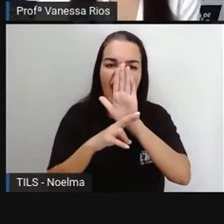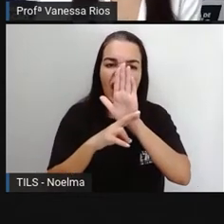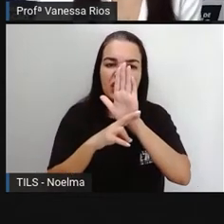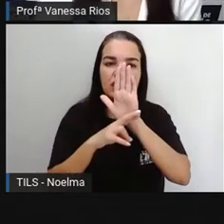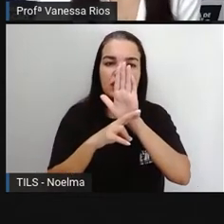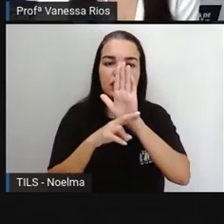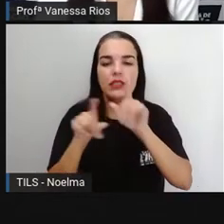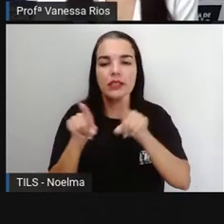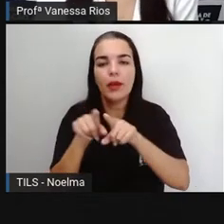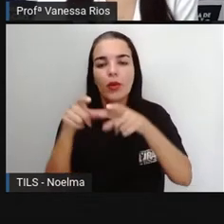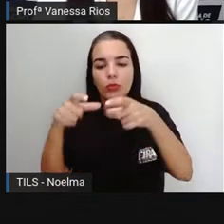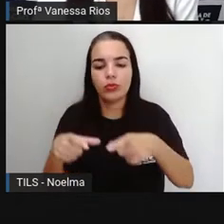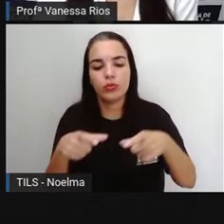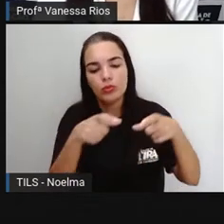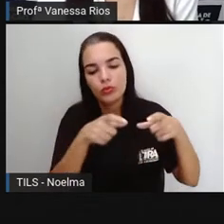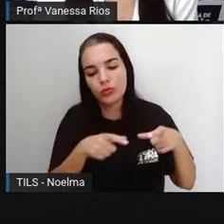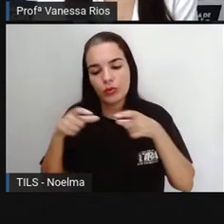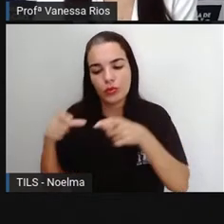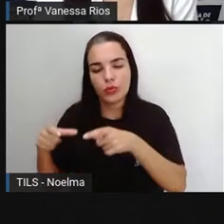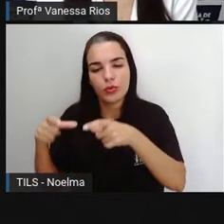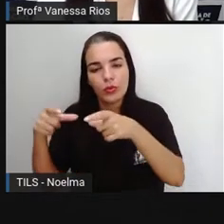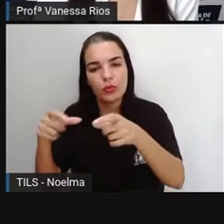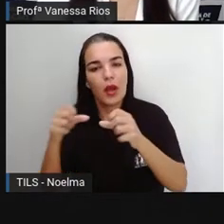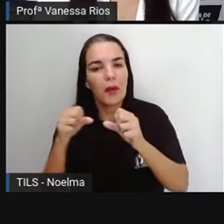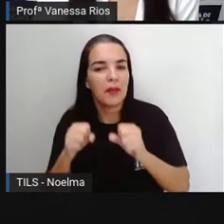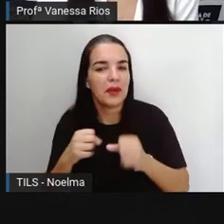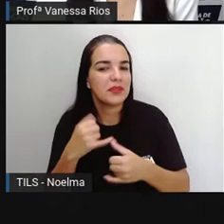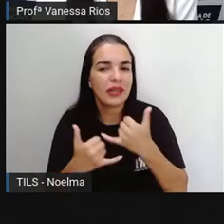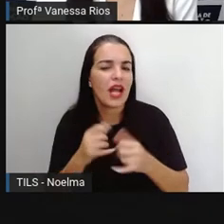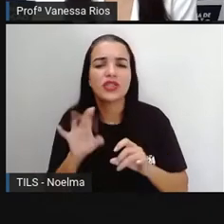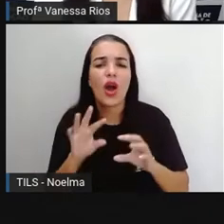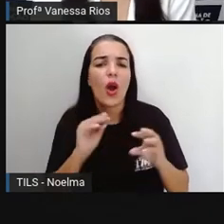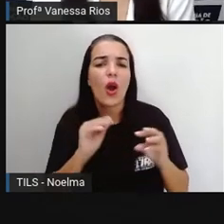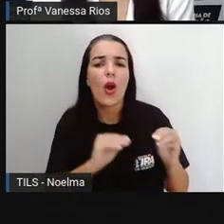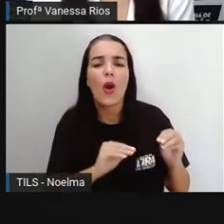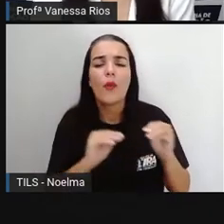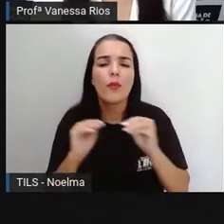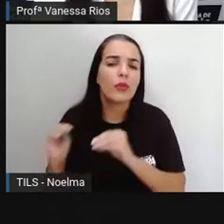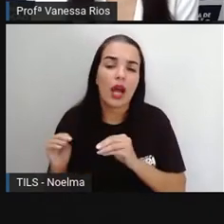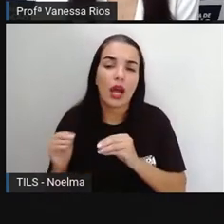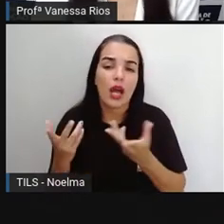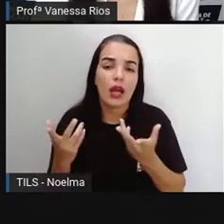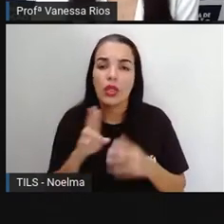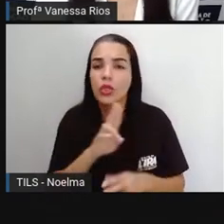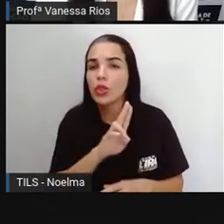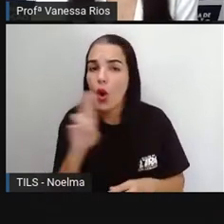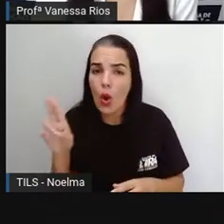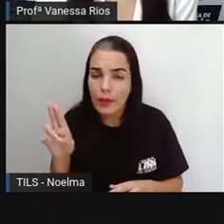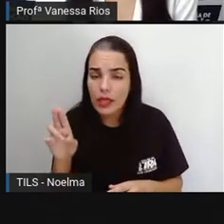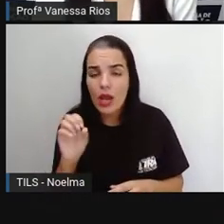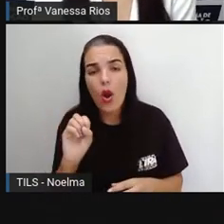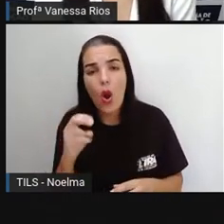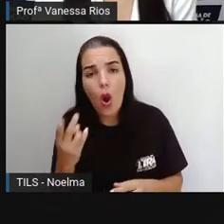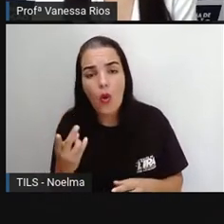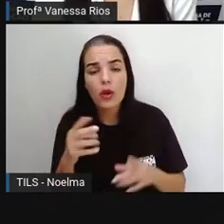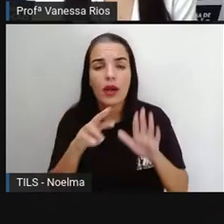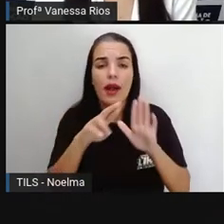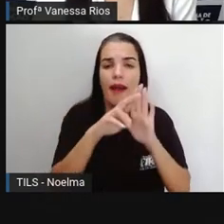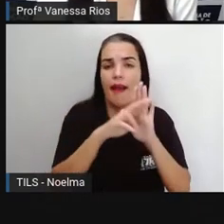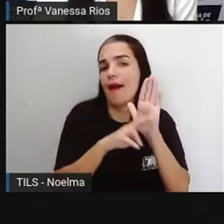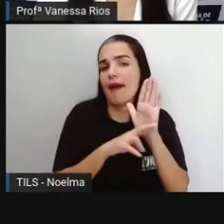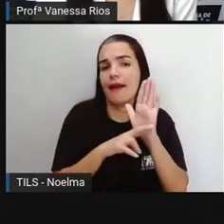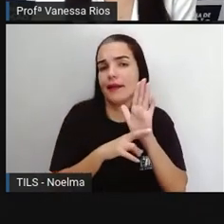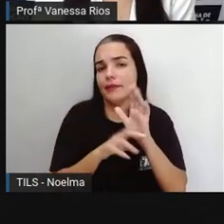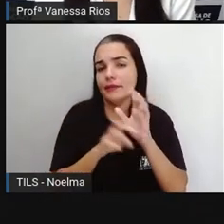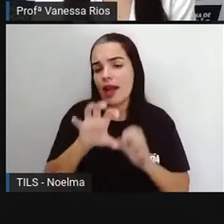do lugar onde ela está sendo brincada, né? Às vezes, a mesma brincadeira muda de nome ou muda de regras